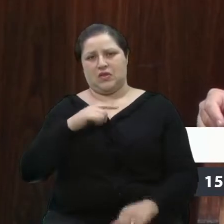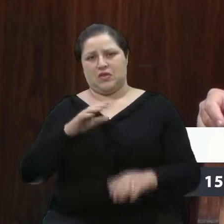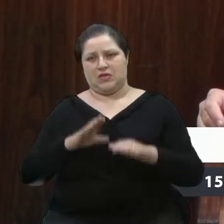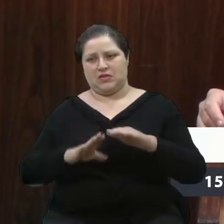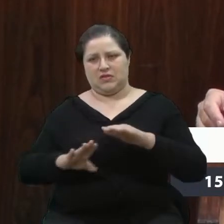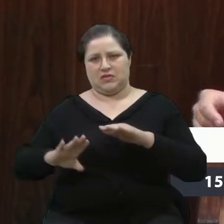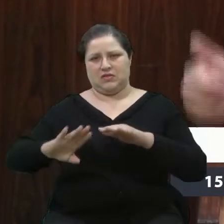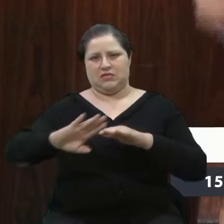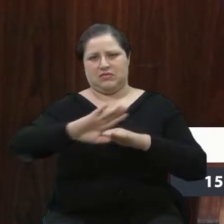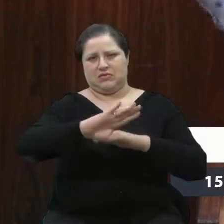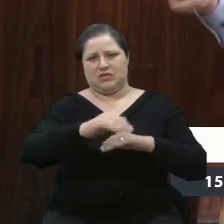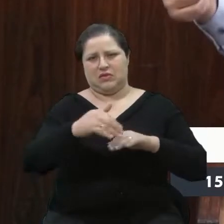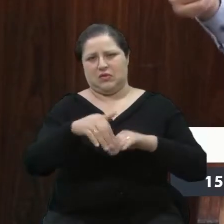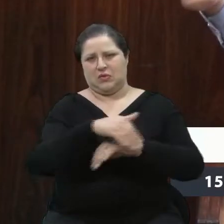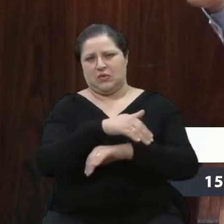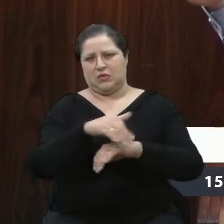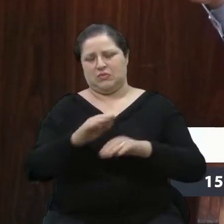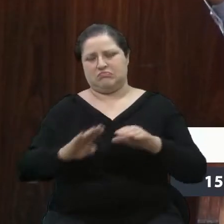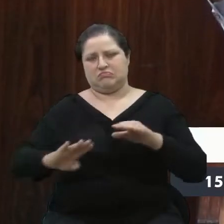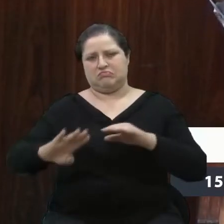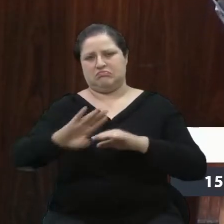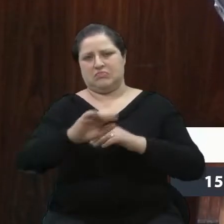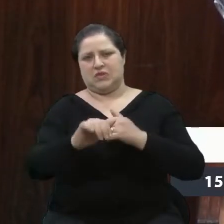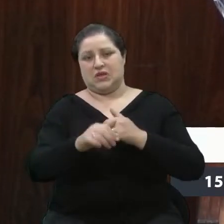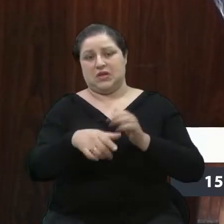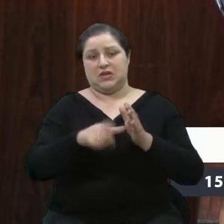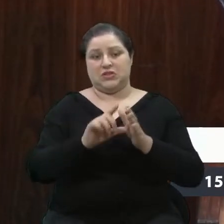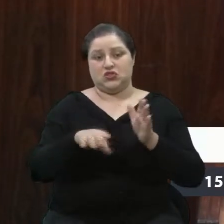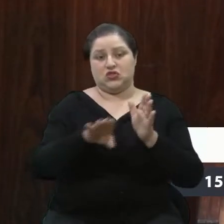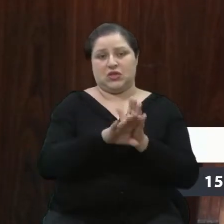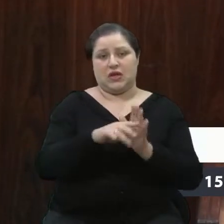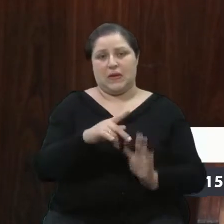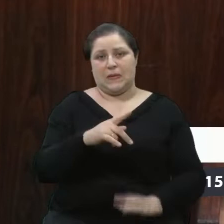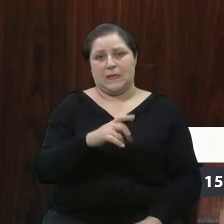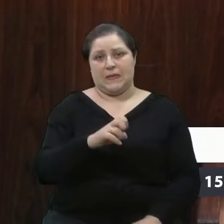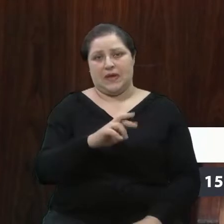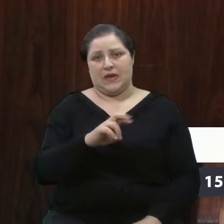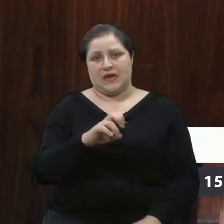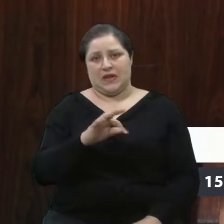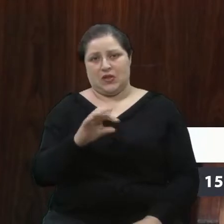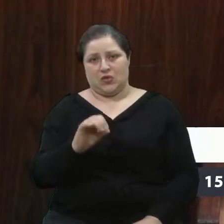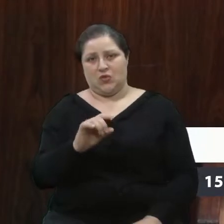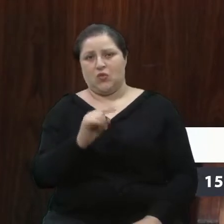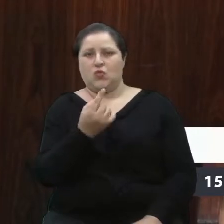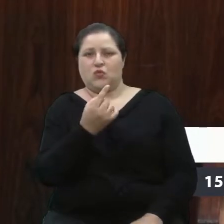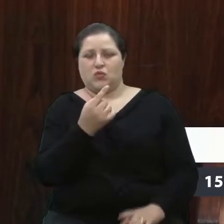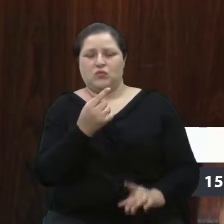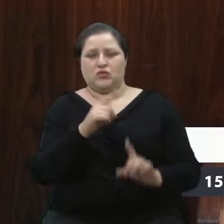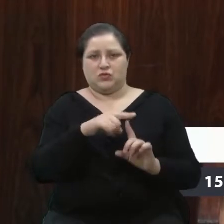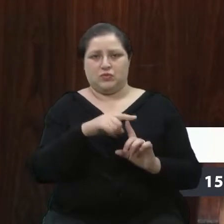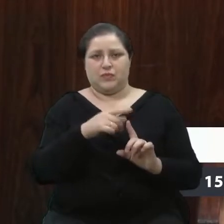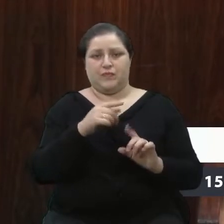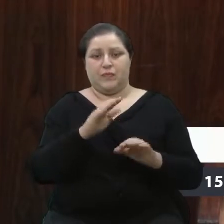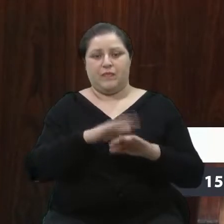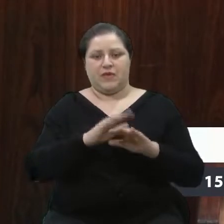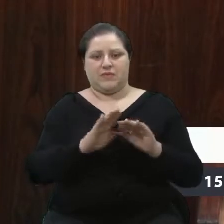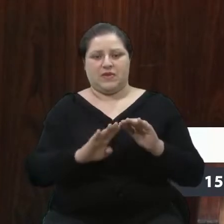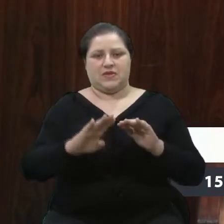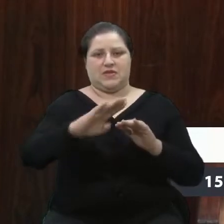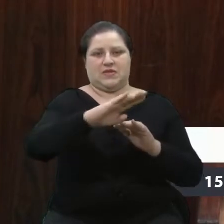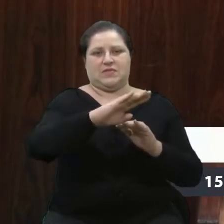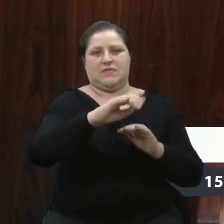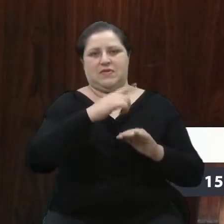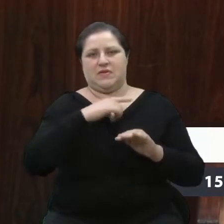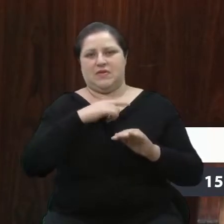Pereto. E é um dos casos que a gente tem. E um pouquinho mais para cima, quase em frente à creche, a gente tem